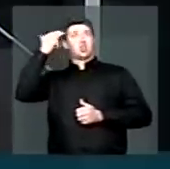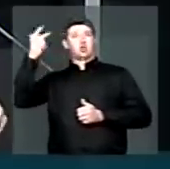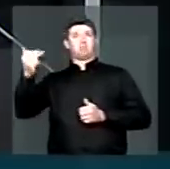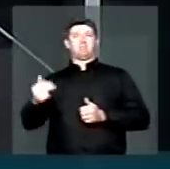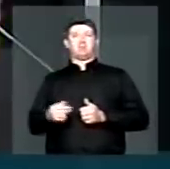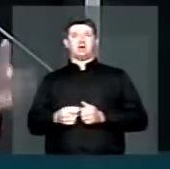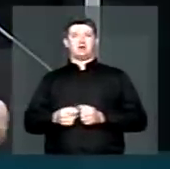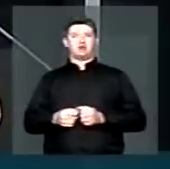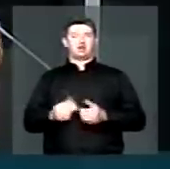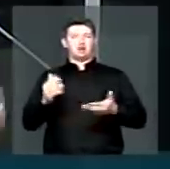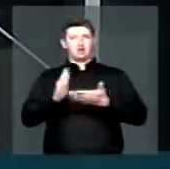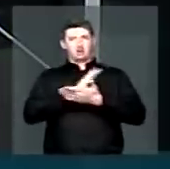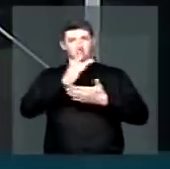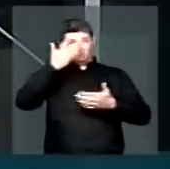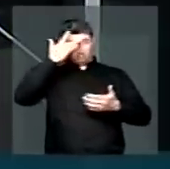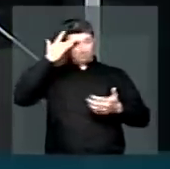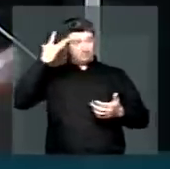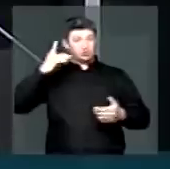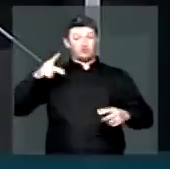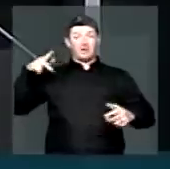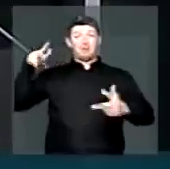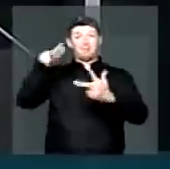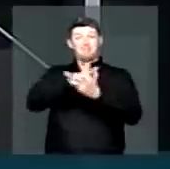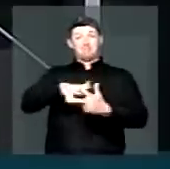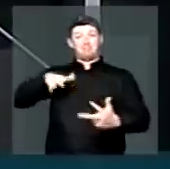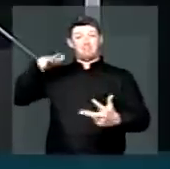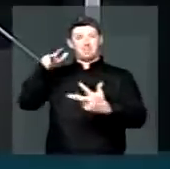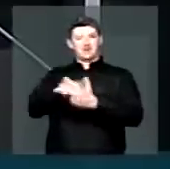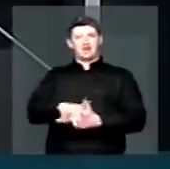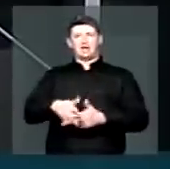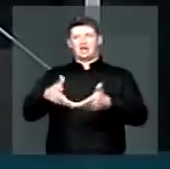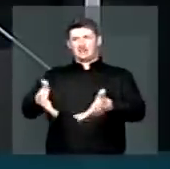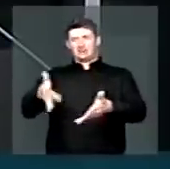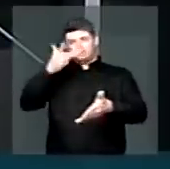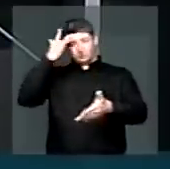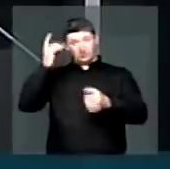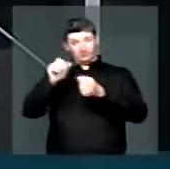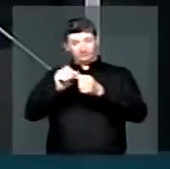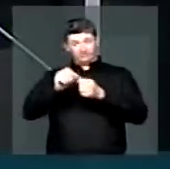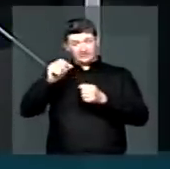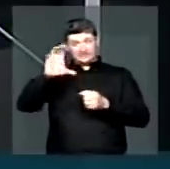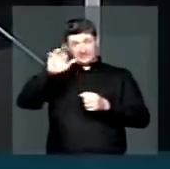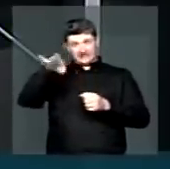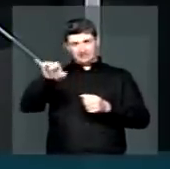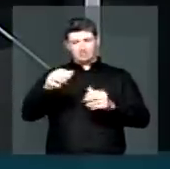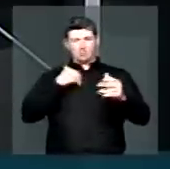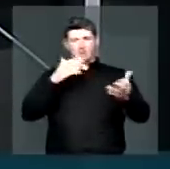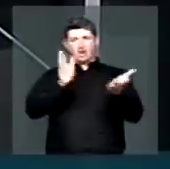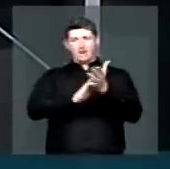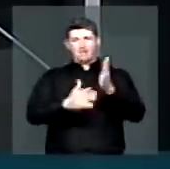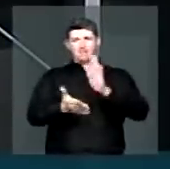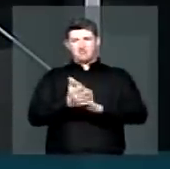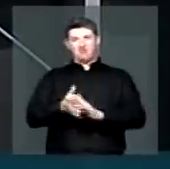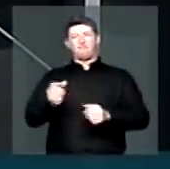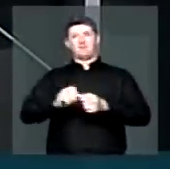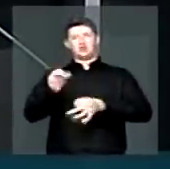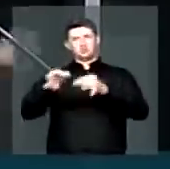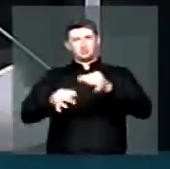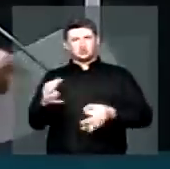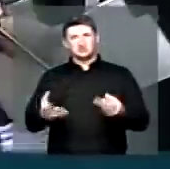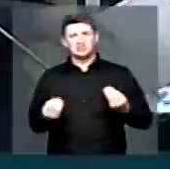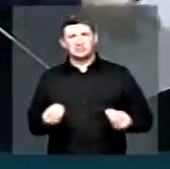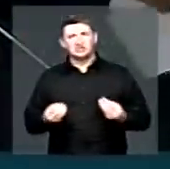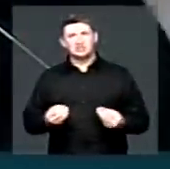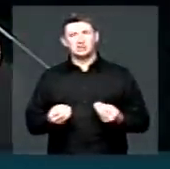que alguém vá espancar um infrator com as próprias mãos fazendo justiça.